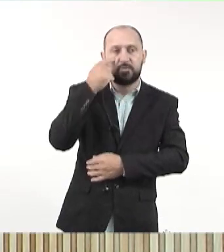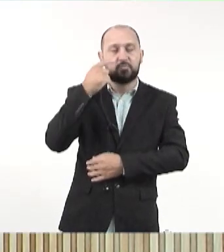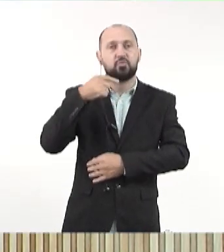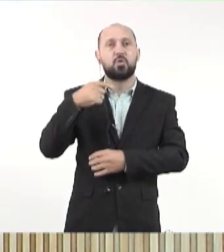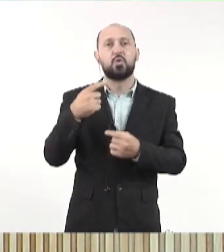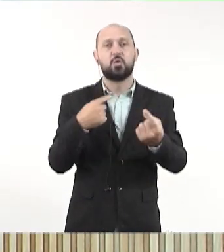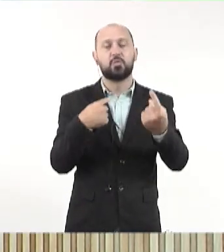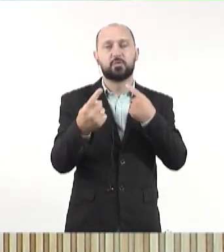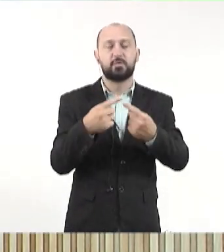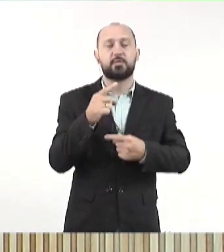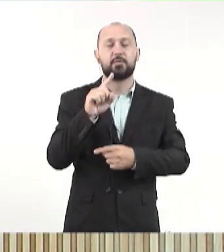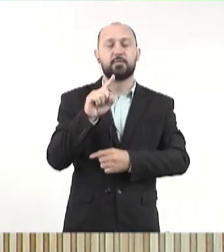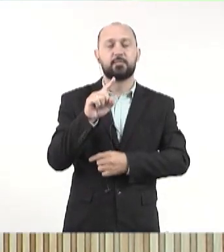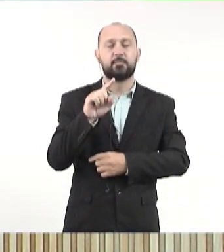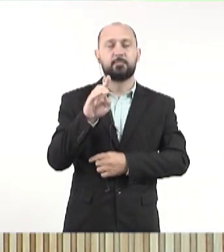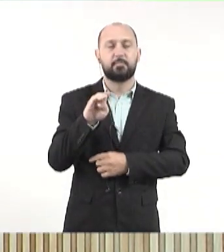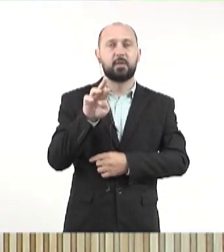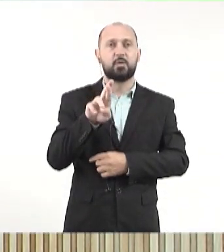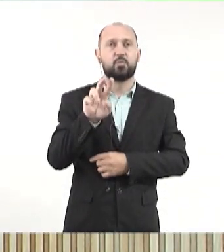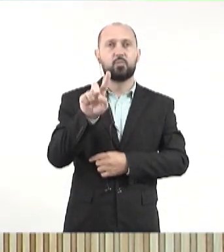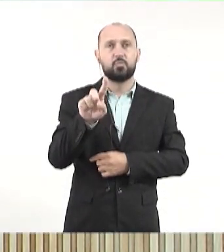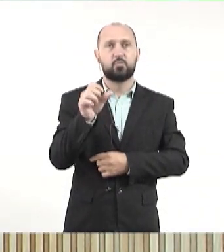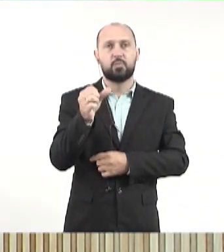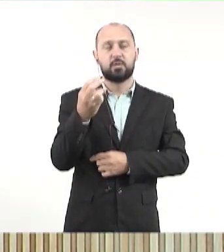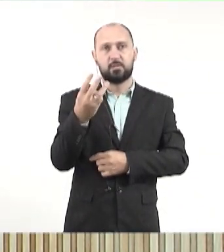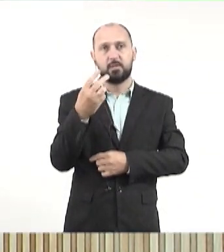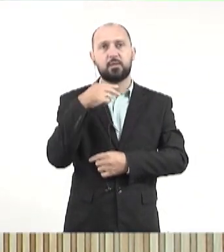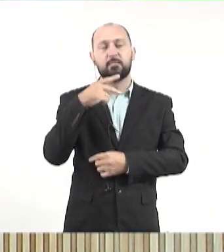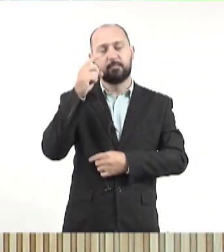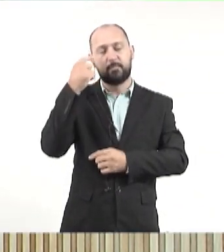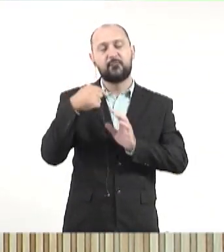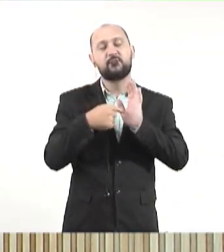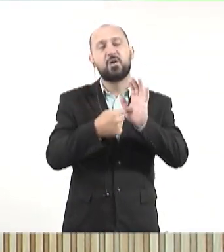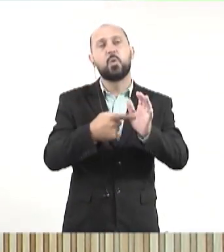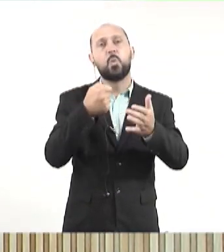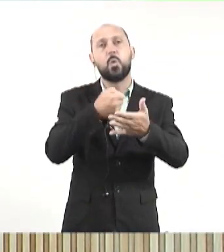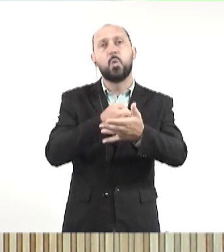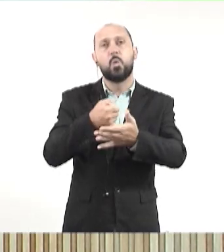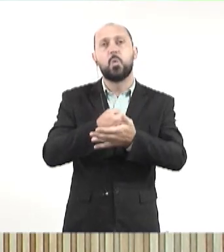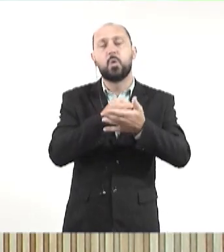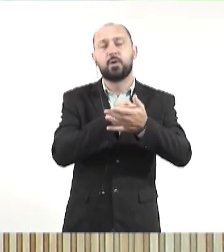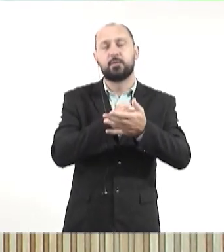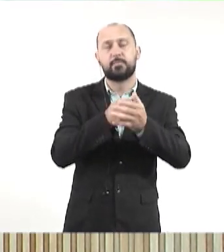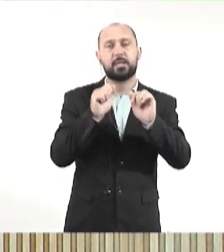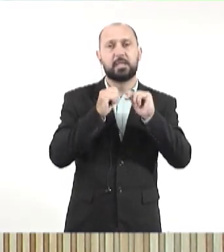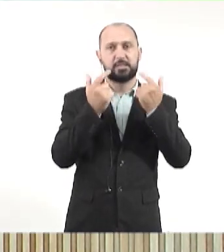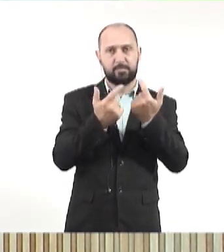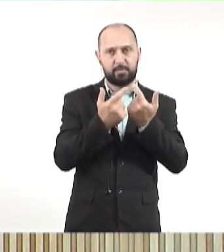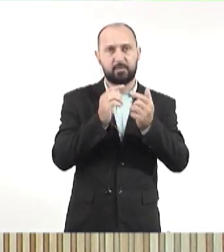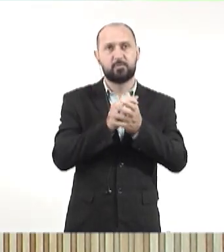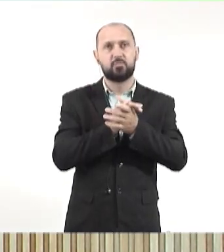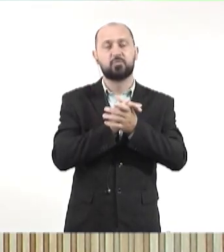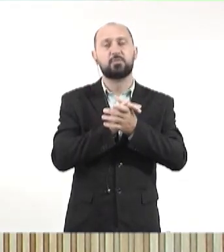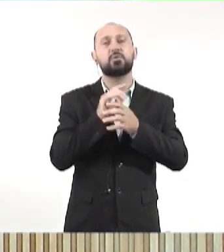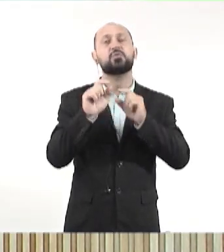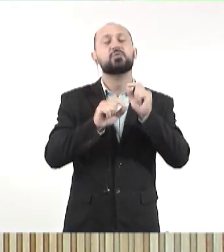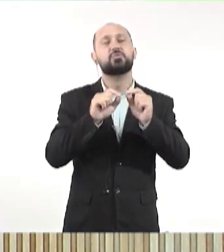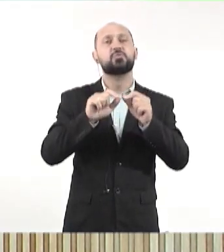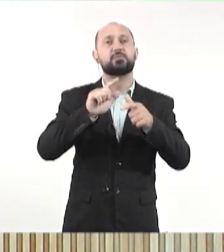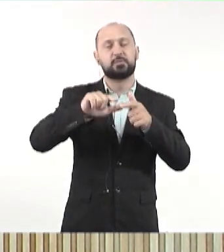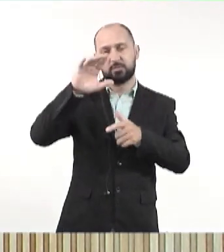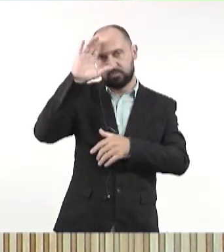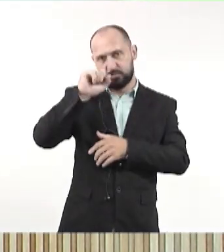em transitar na BR-163 em alguns pontos, ratificaram a necessidade de cobrança pela Assembleia Legislativa de uma